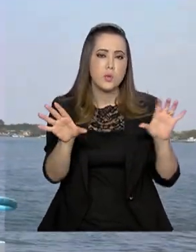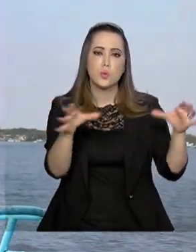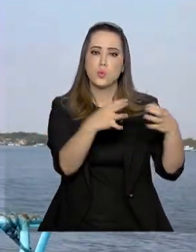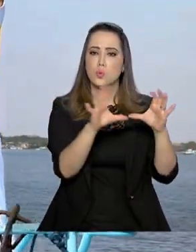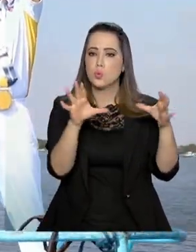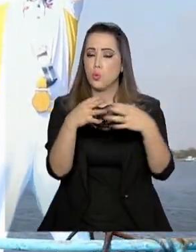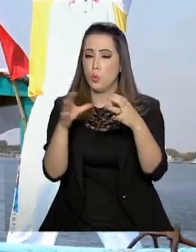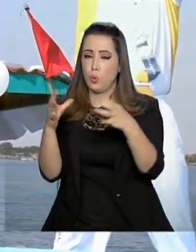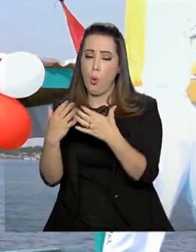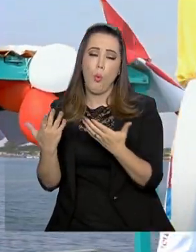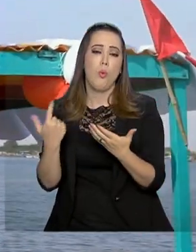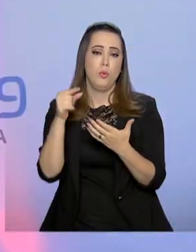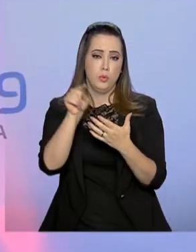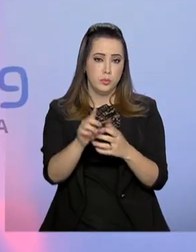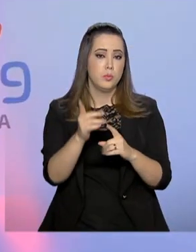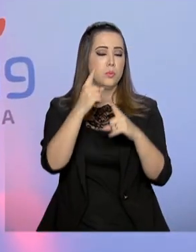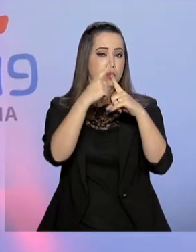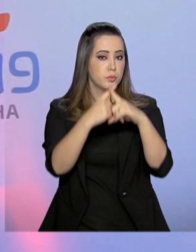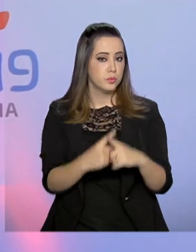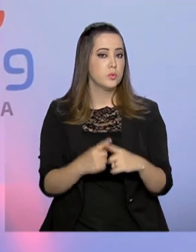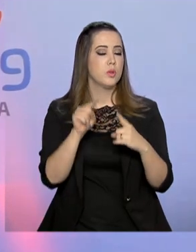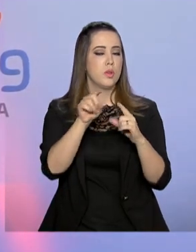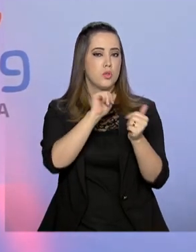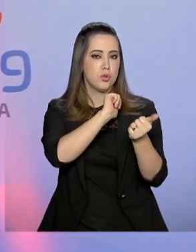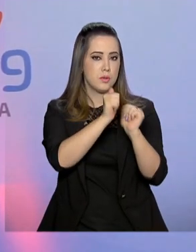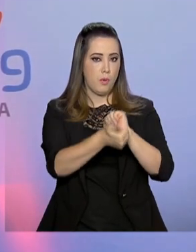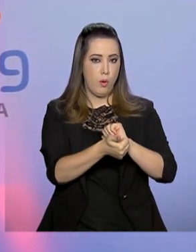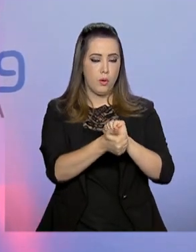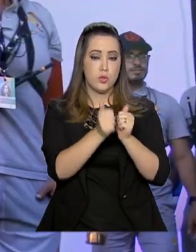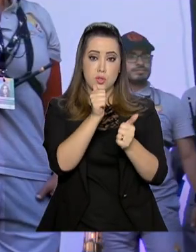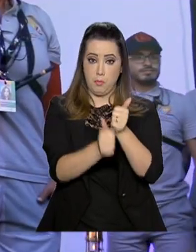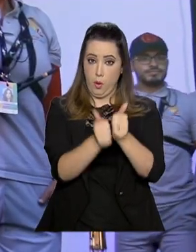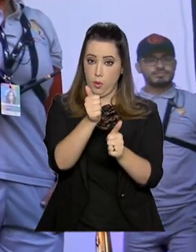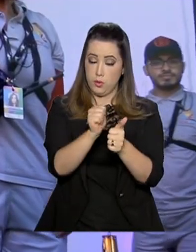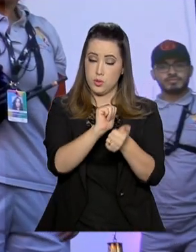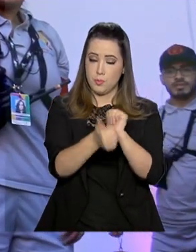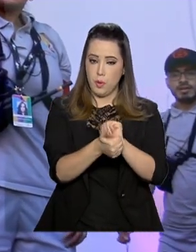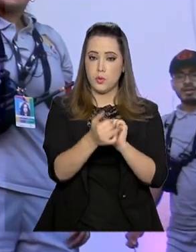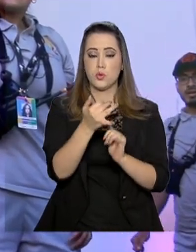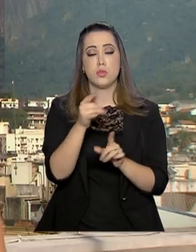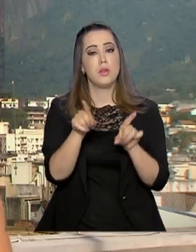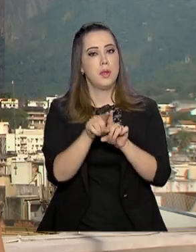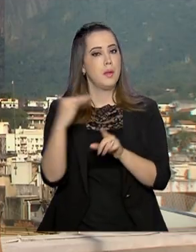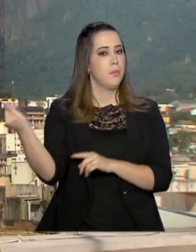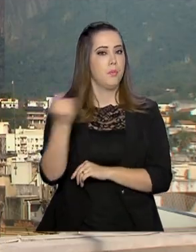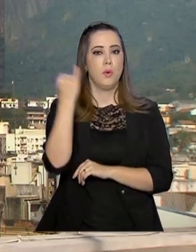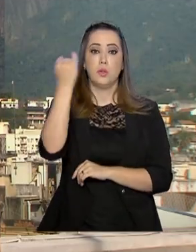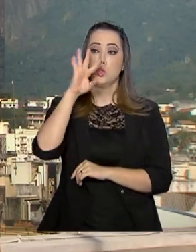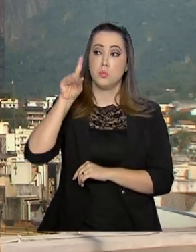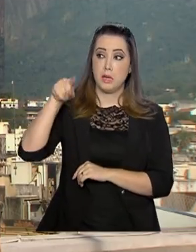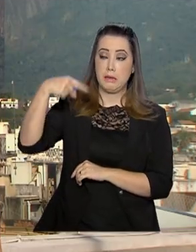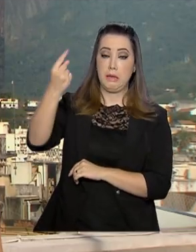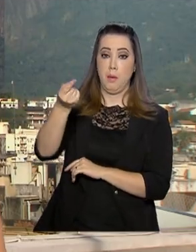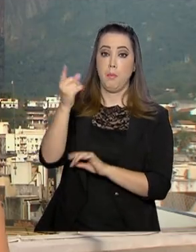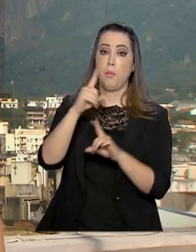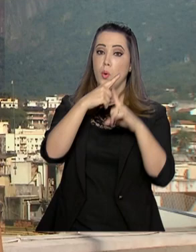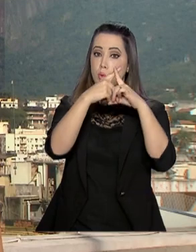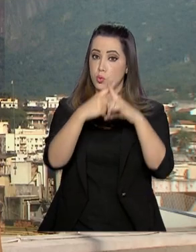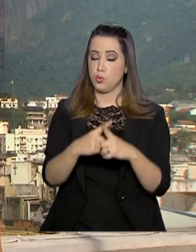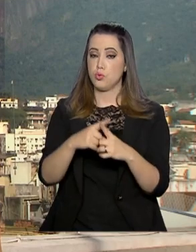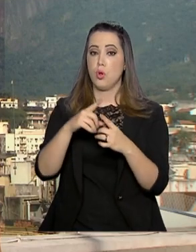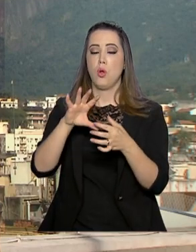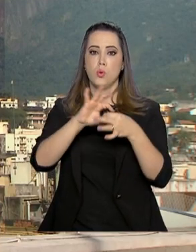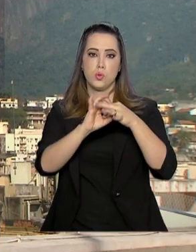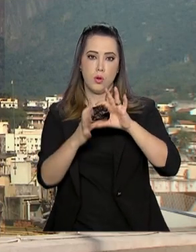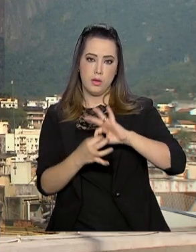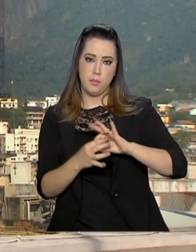e vôlei de praia. O evento é muito importante para as classificações para os Jogos Olímpicos de Tóquio. Há 22 modalidades que podem